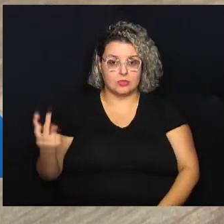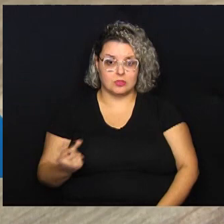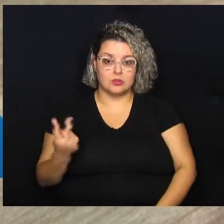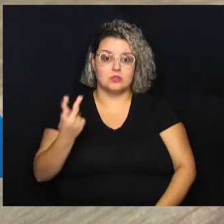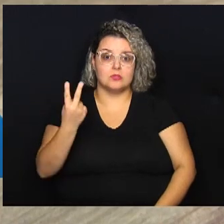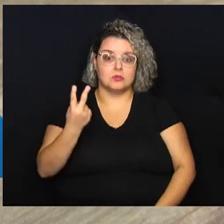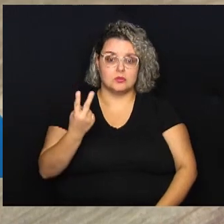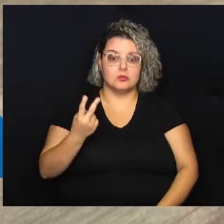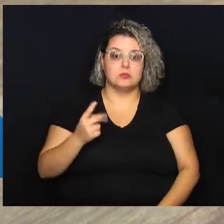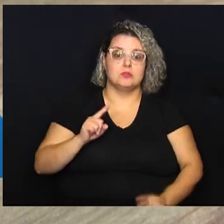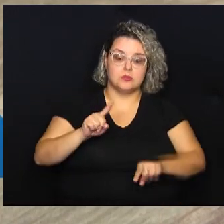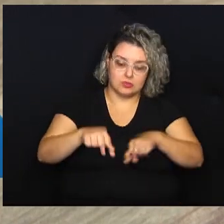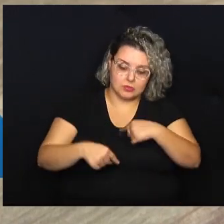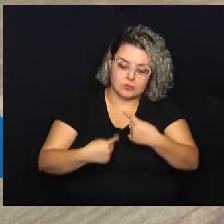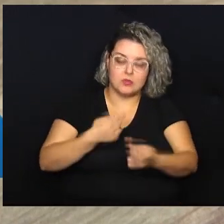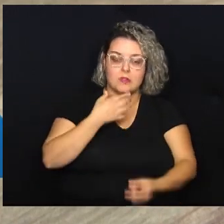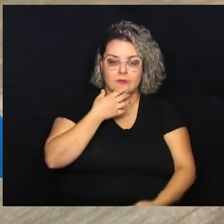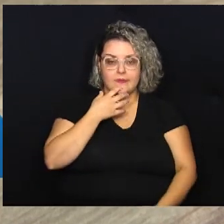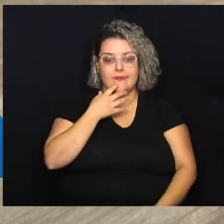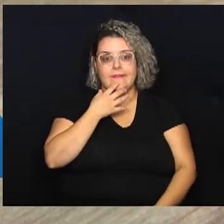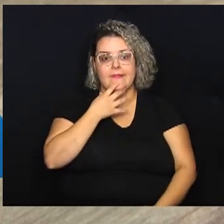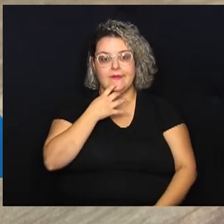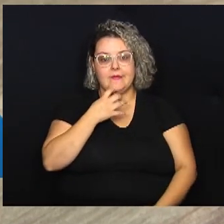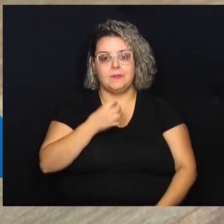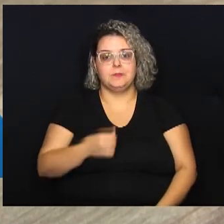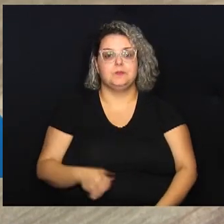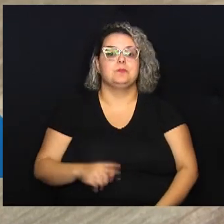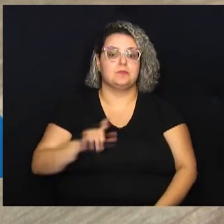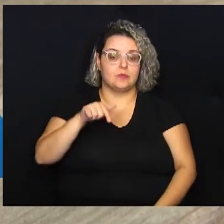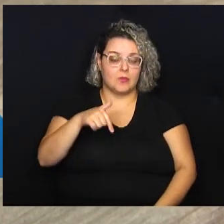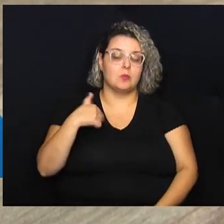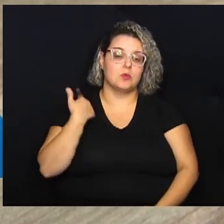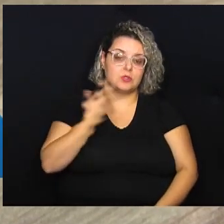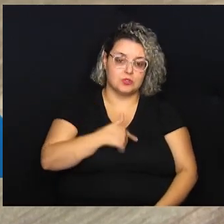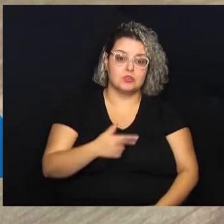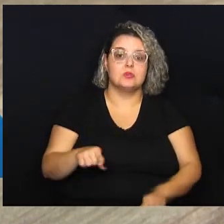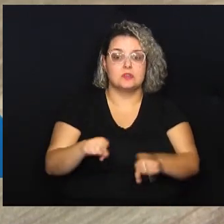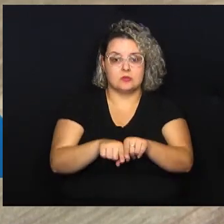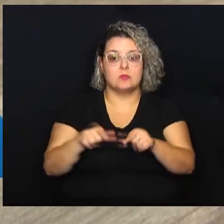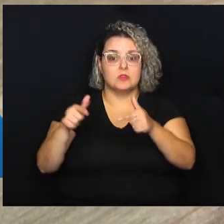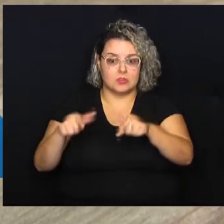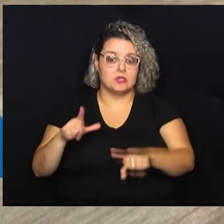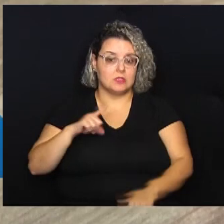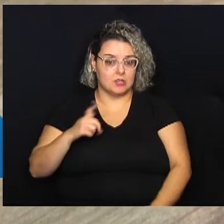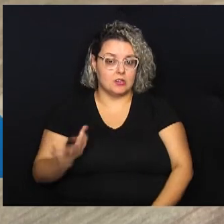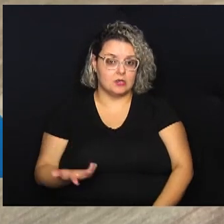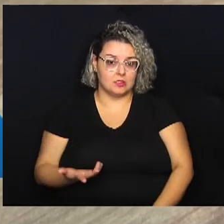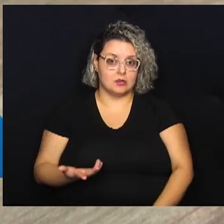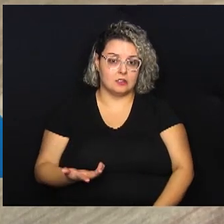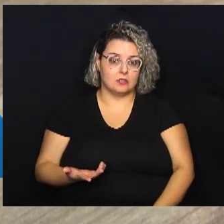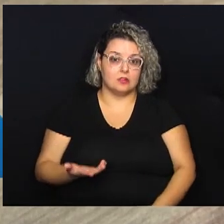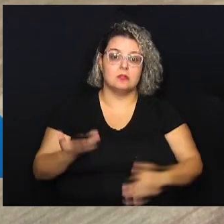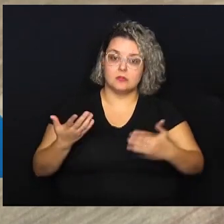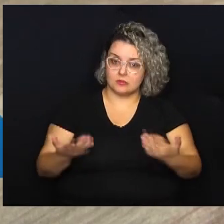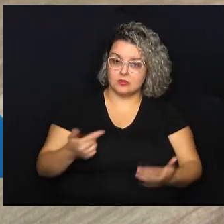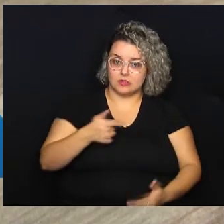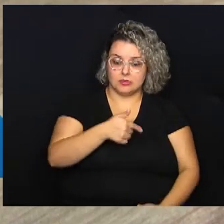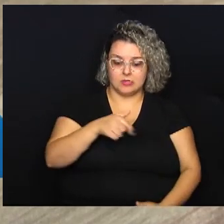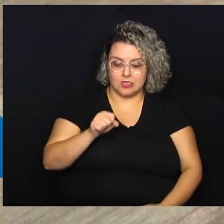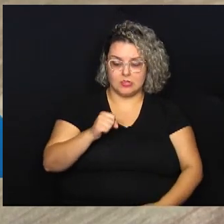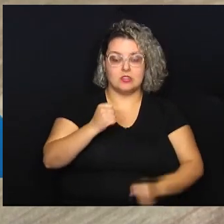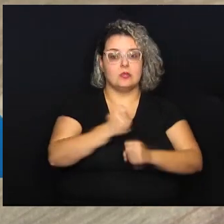vai ser valorizada e que os próximos, que virão depois de nós, também terá esse espaço. Então,